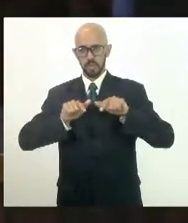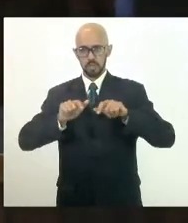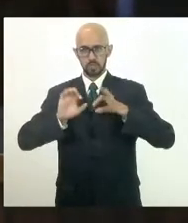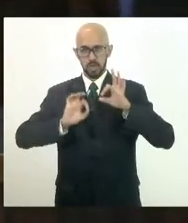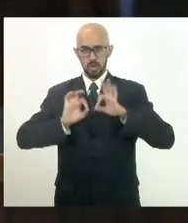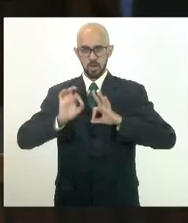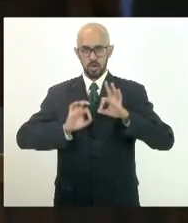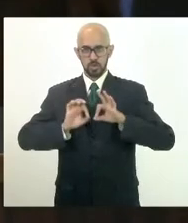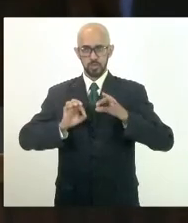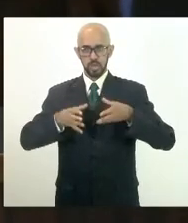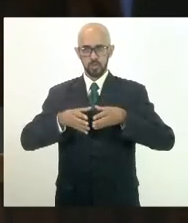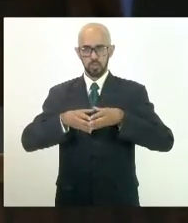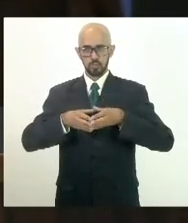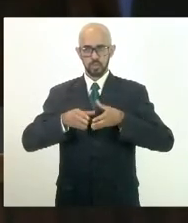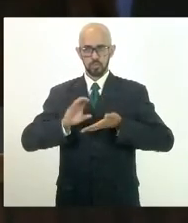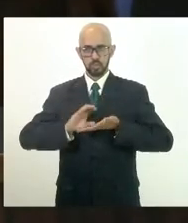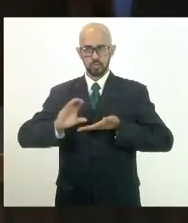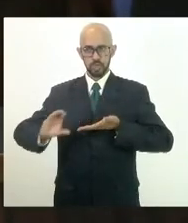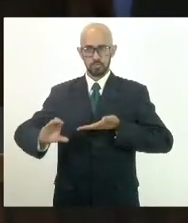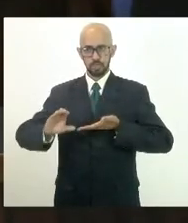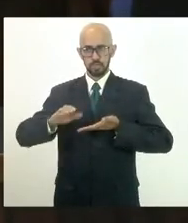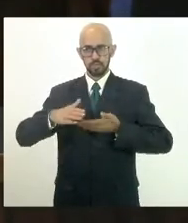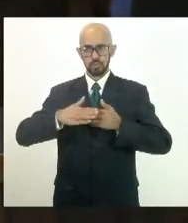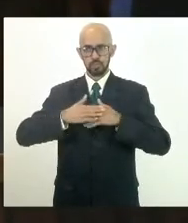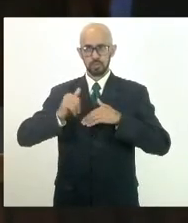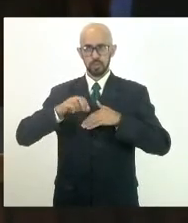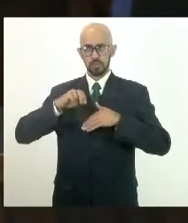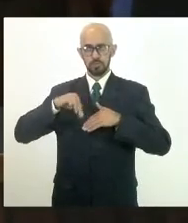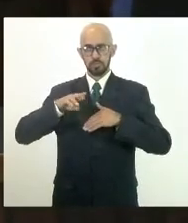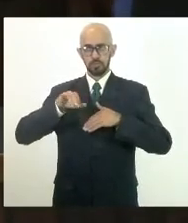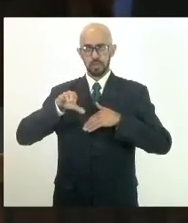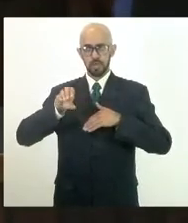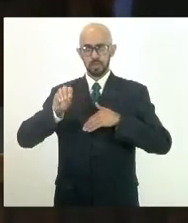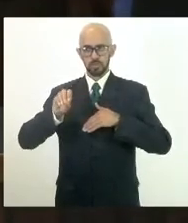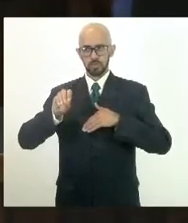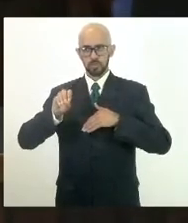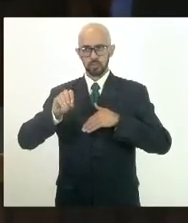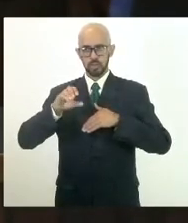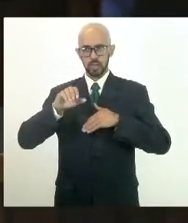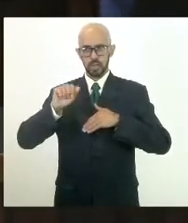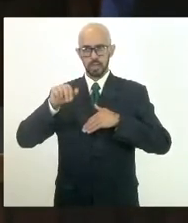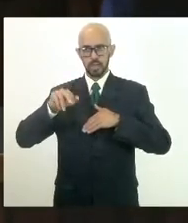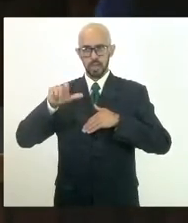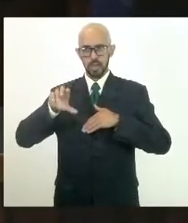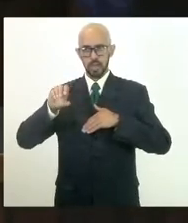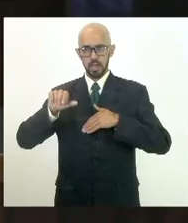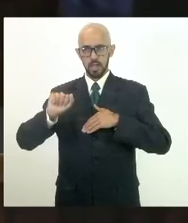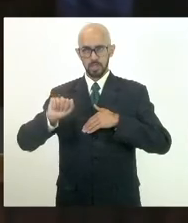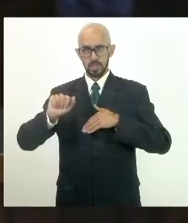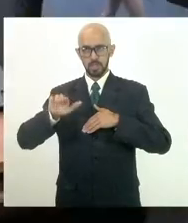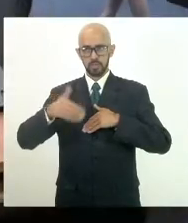Comissão de Orçamento, eu chamei o deputado Márcio Canella, ele não está? O deputado Márcio Pacheco.